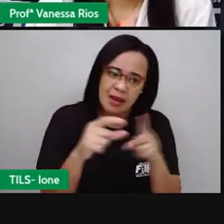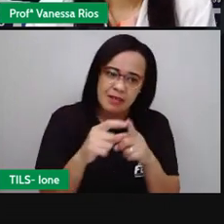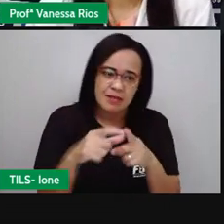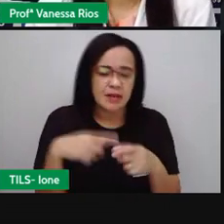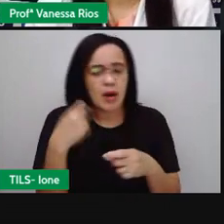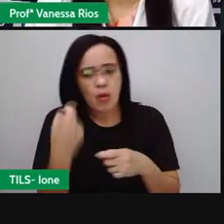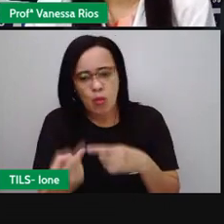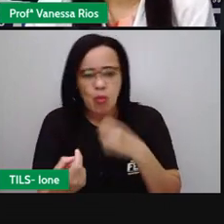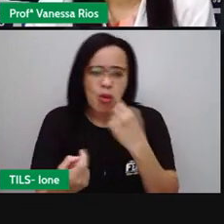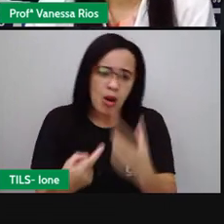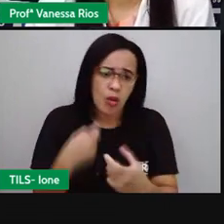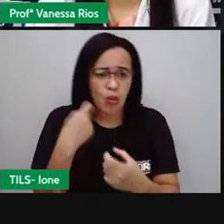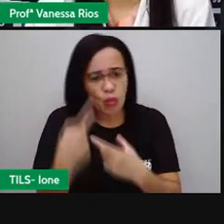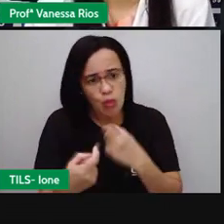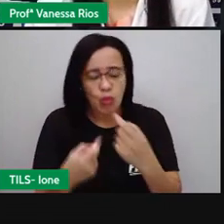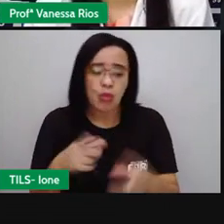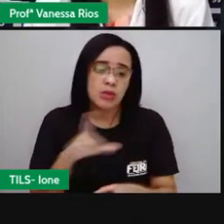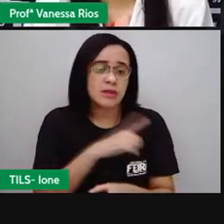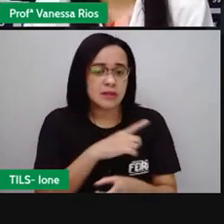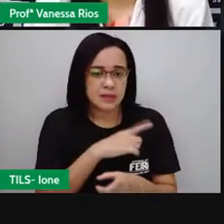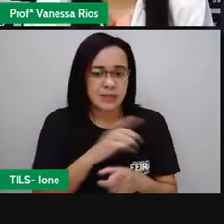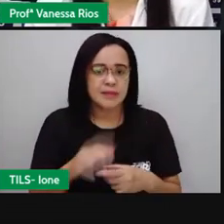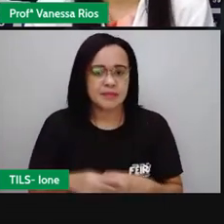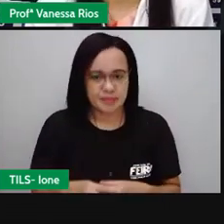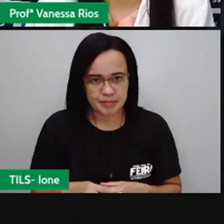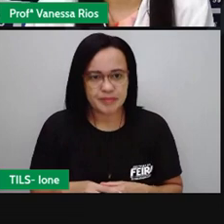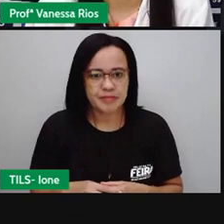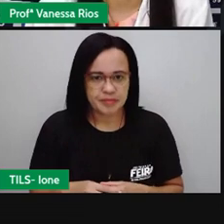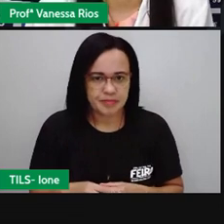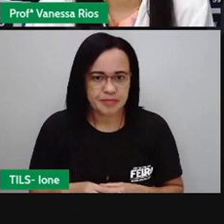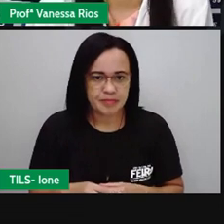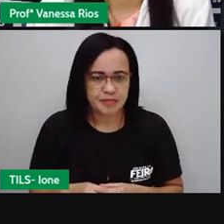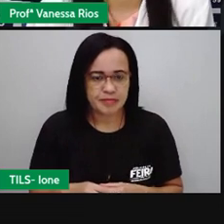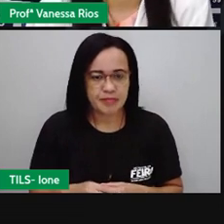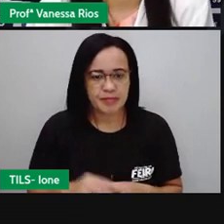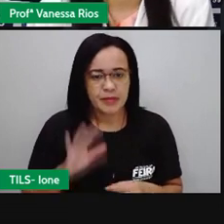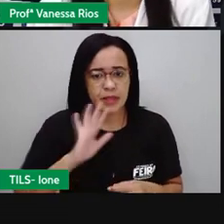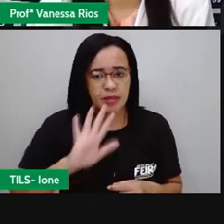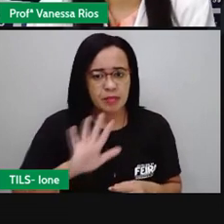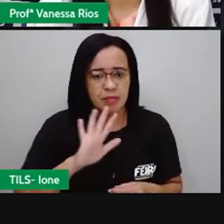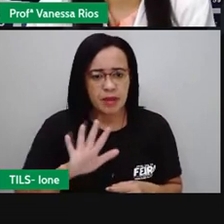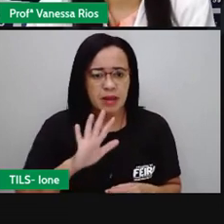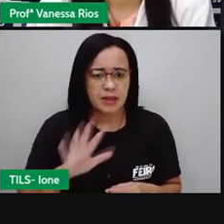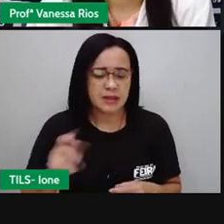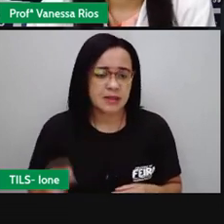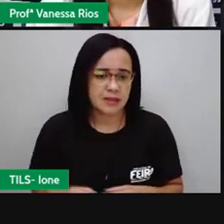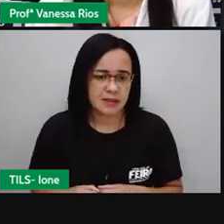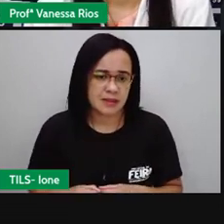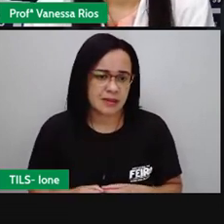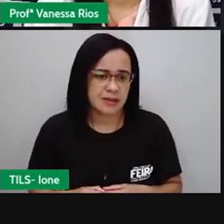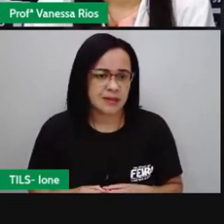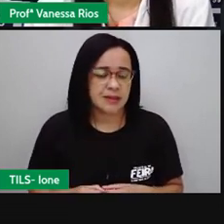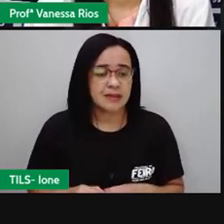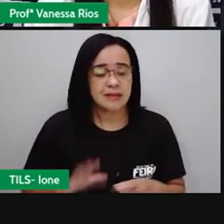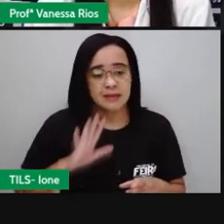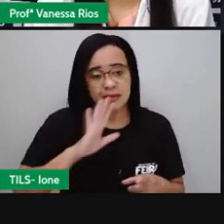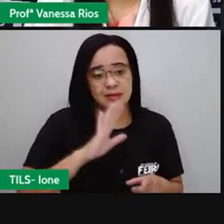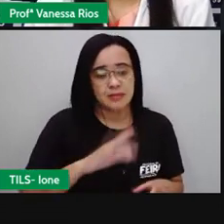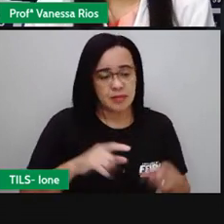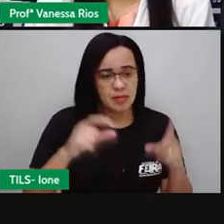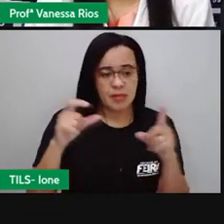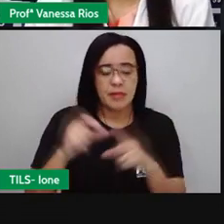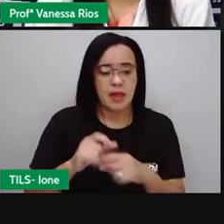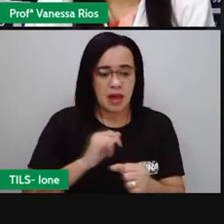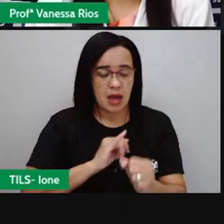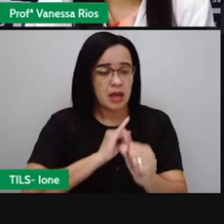crônicas a predominância e a parte mais importante do texto ela é construída pela linguagem